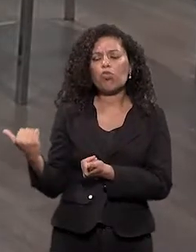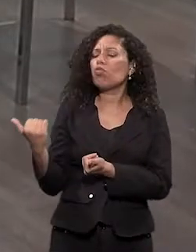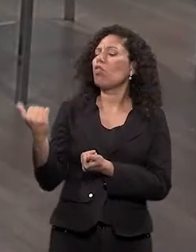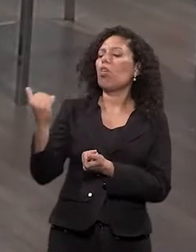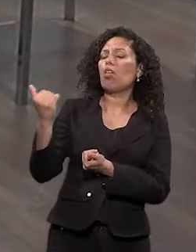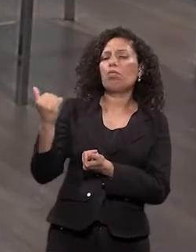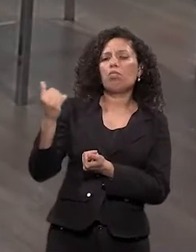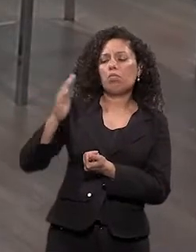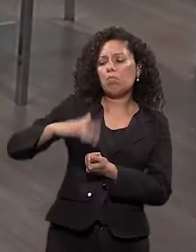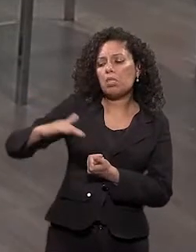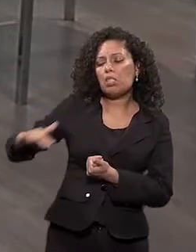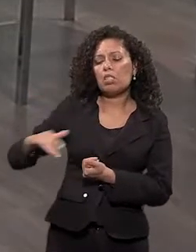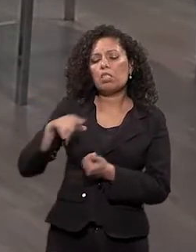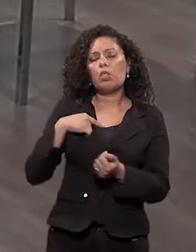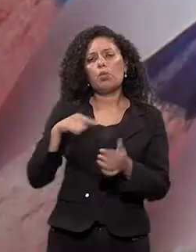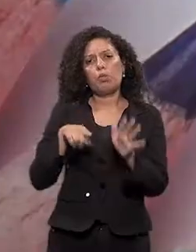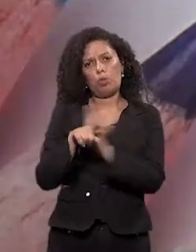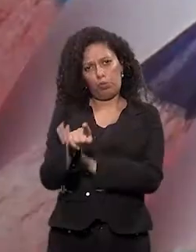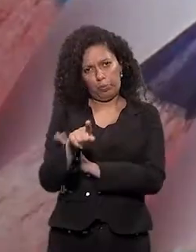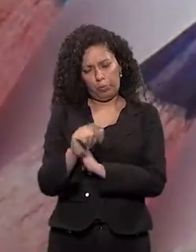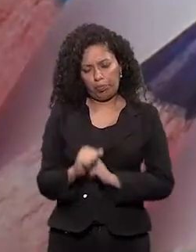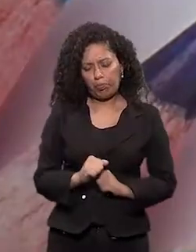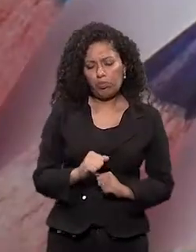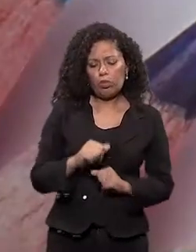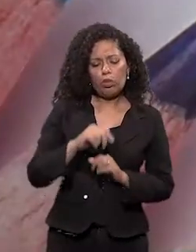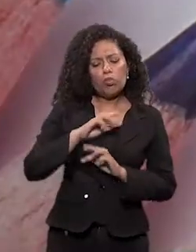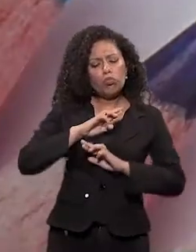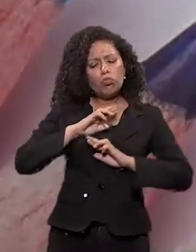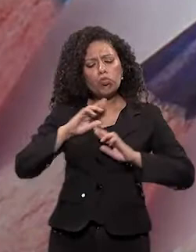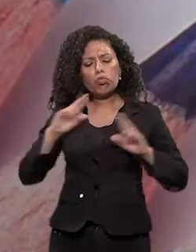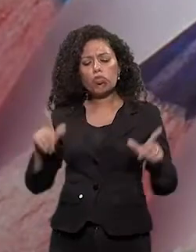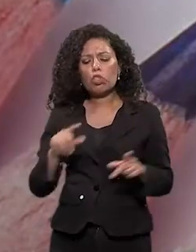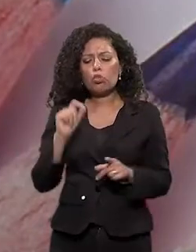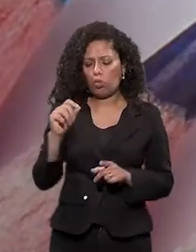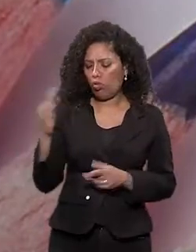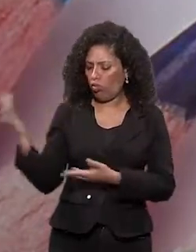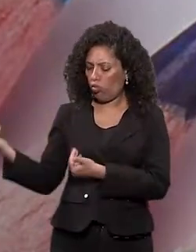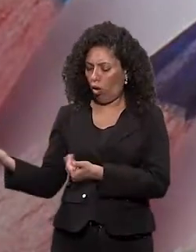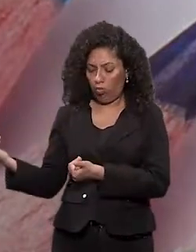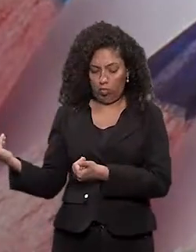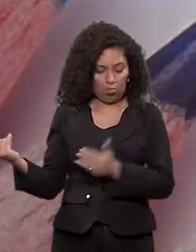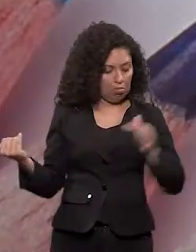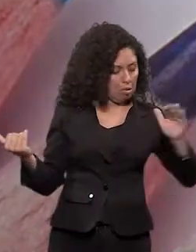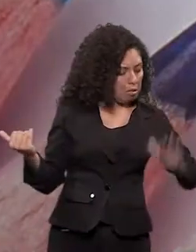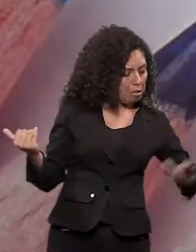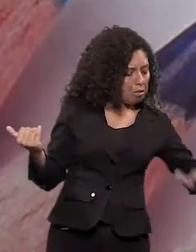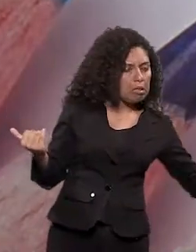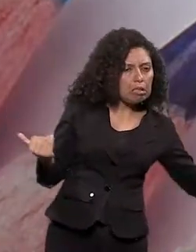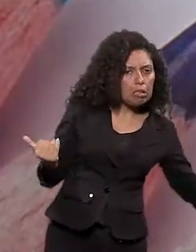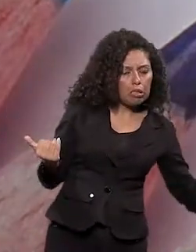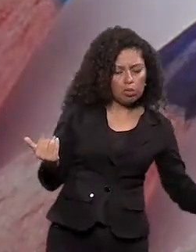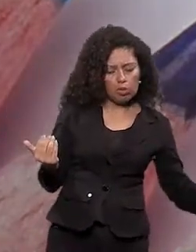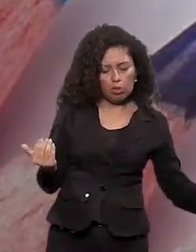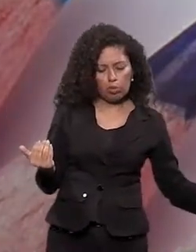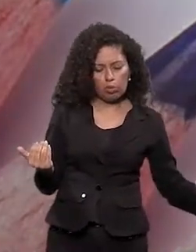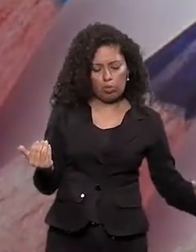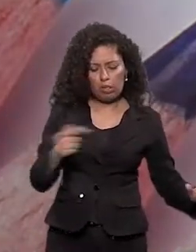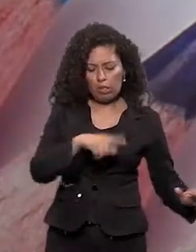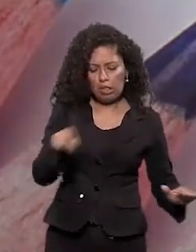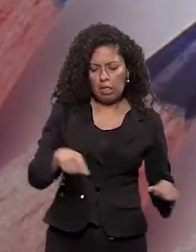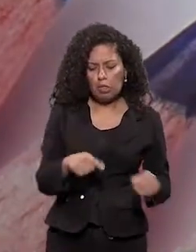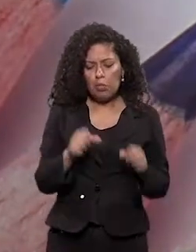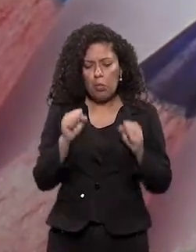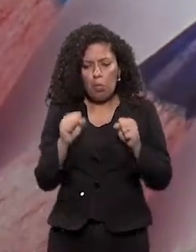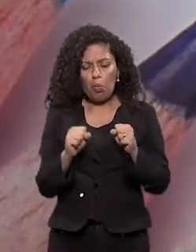perguntar para vocês o seguinte, como é que a gente coloca essa diferença, né? Uma criança ou um adolescente que tem a oportunidade de trabalhar a música no seu